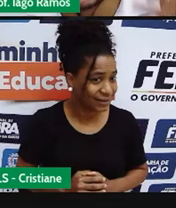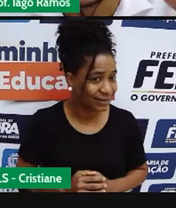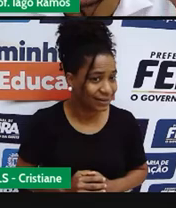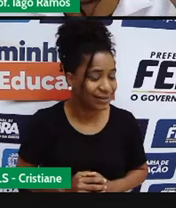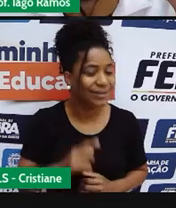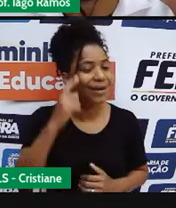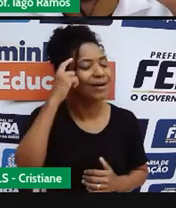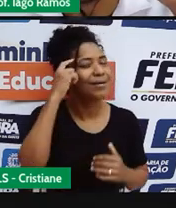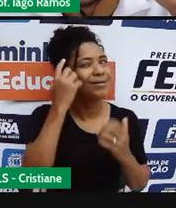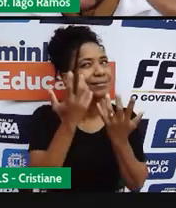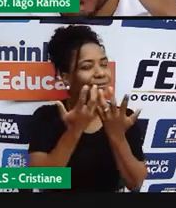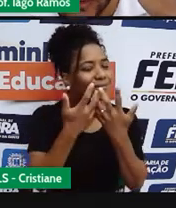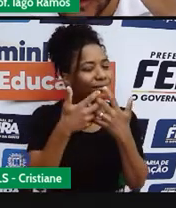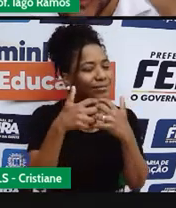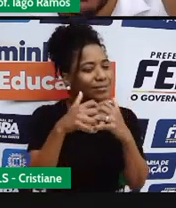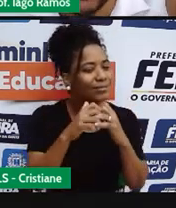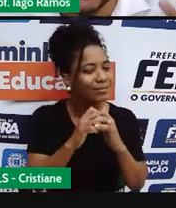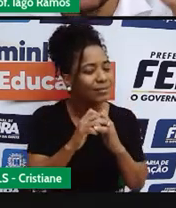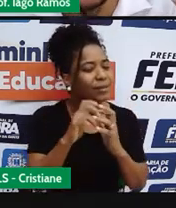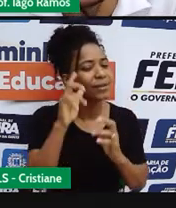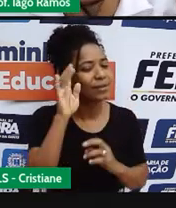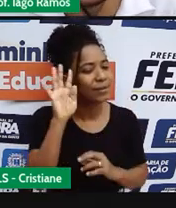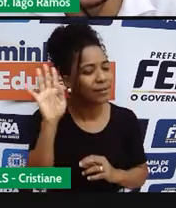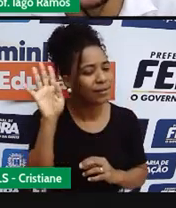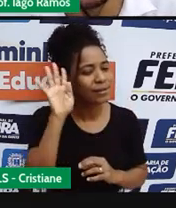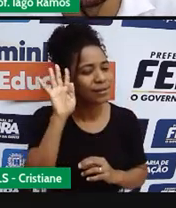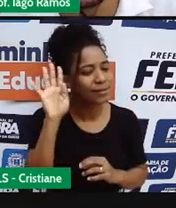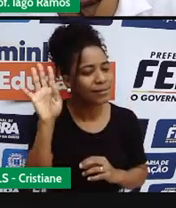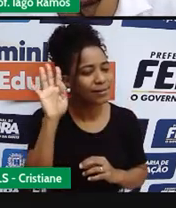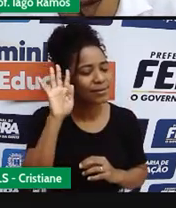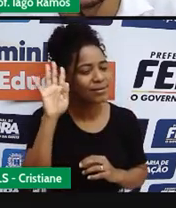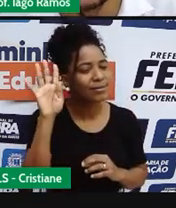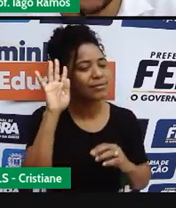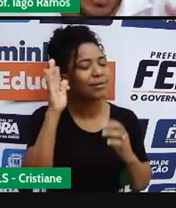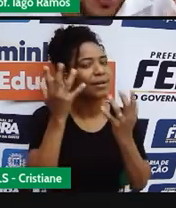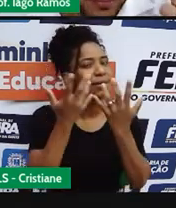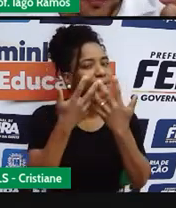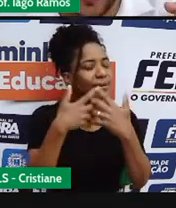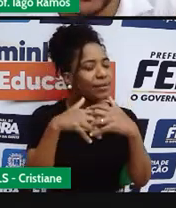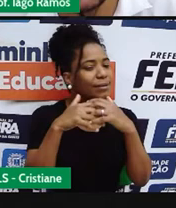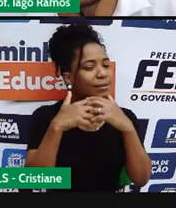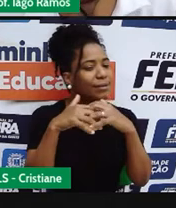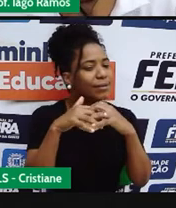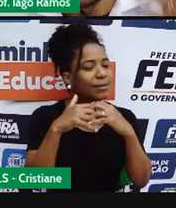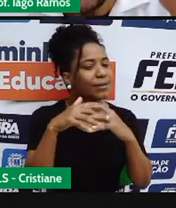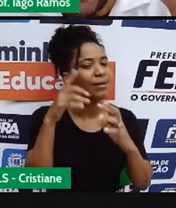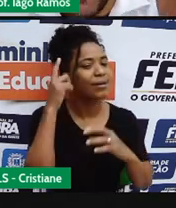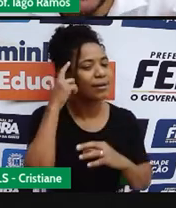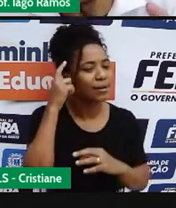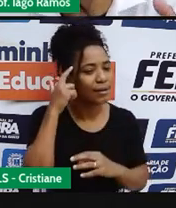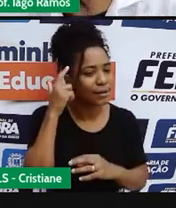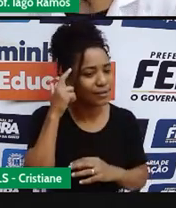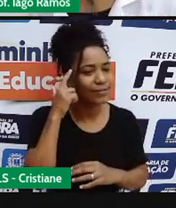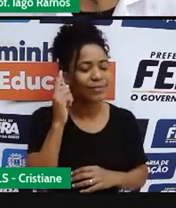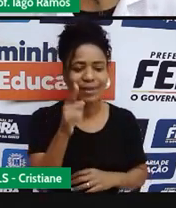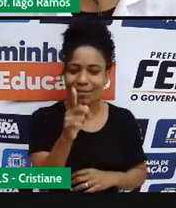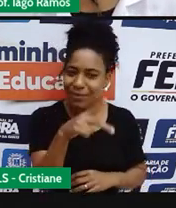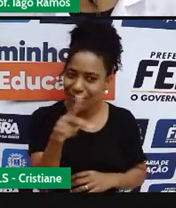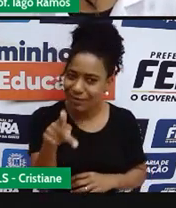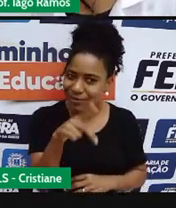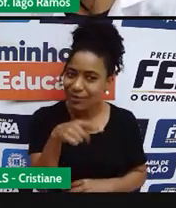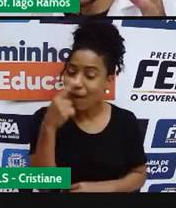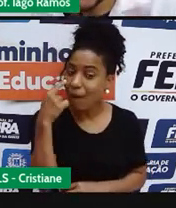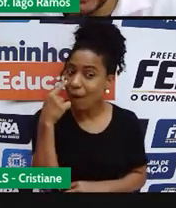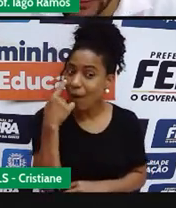você já está raciocinando e possivelmente já chegou a uma conclusão. Professor, pegue a visão aí, meu